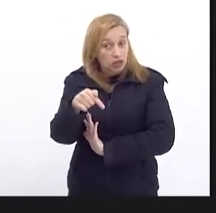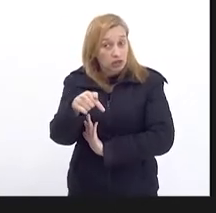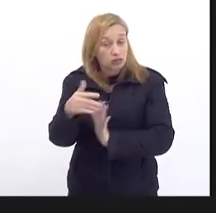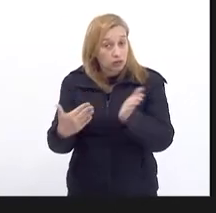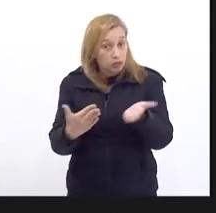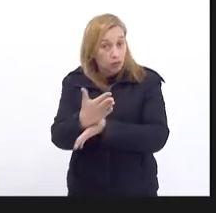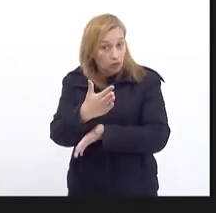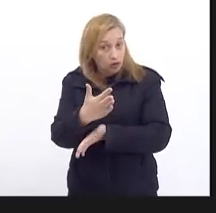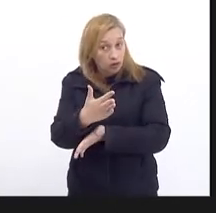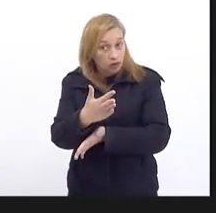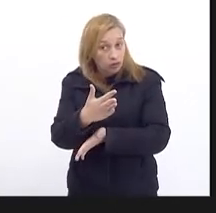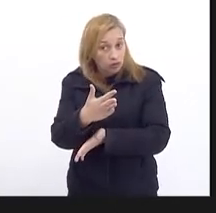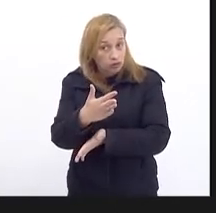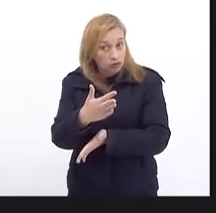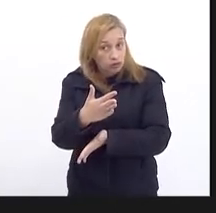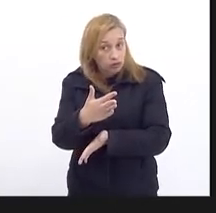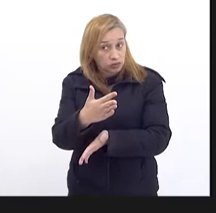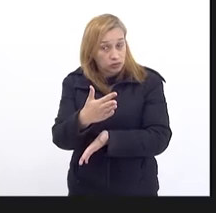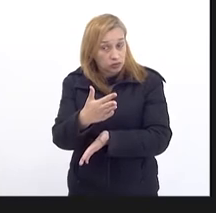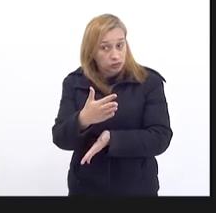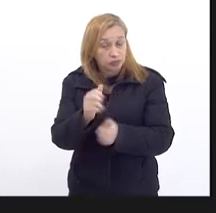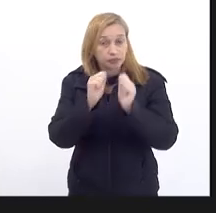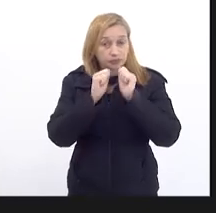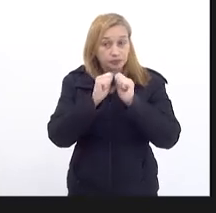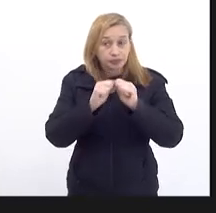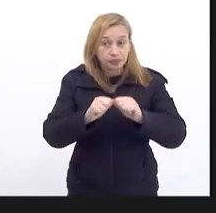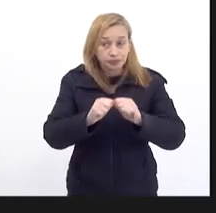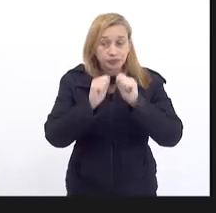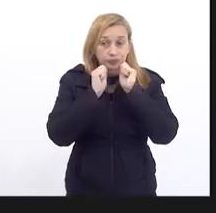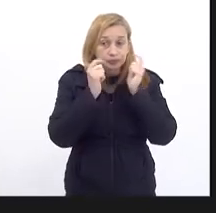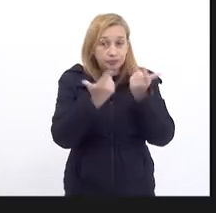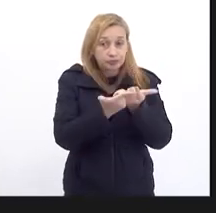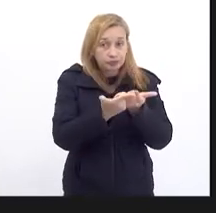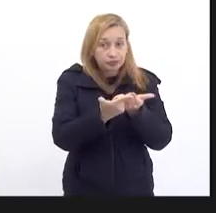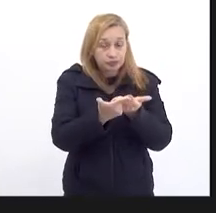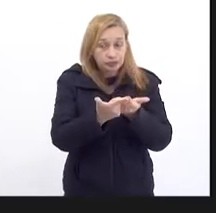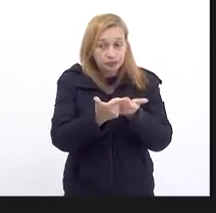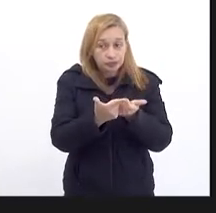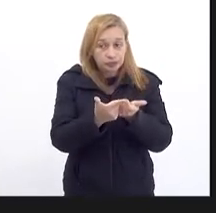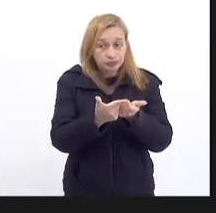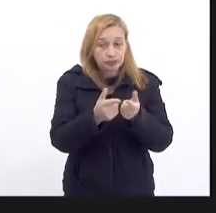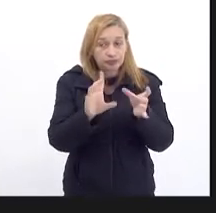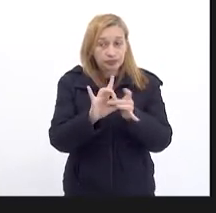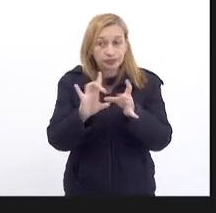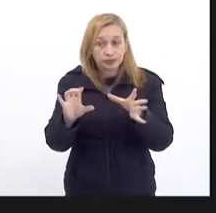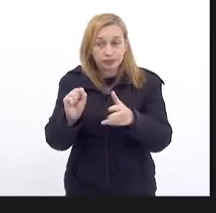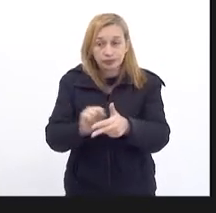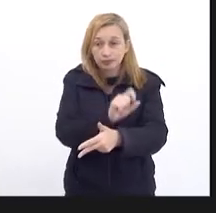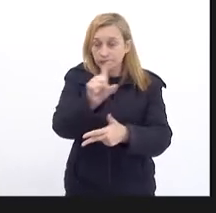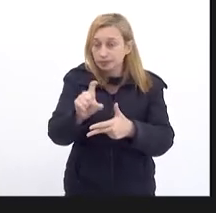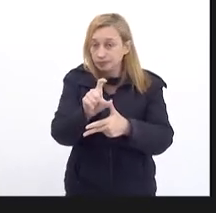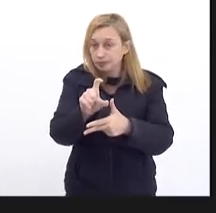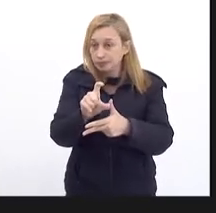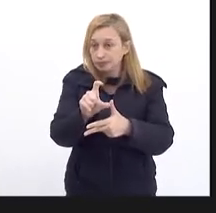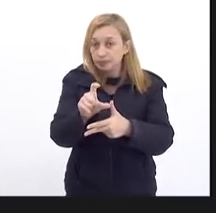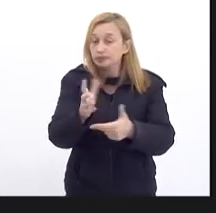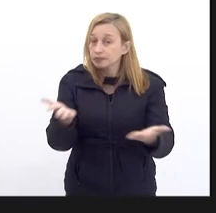Aprovado Na Assembleia Legislativa Até que Exatamente Para autorizar O Executivo A fazer